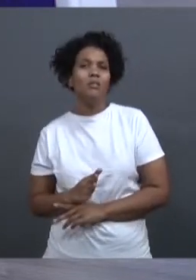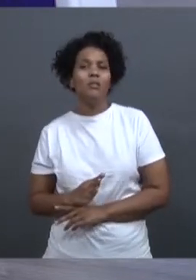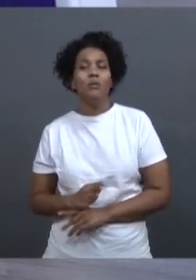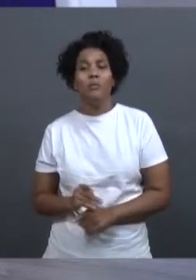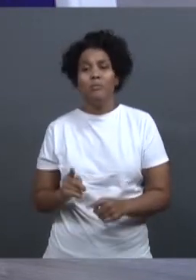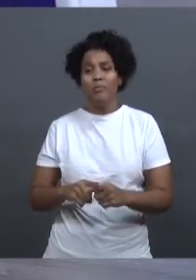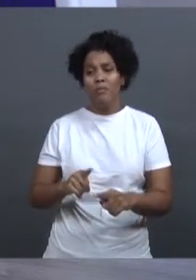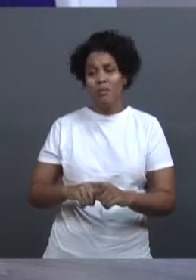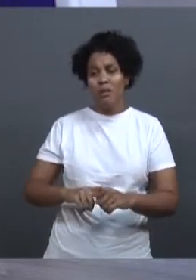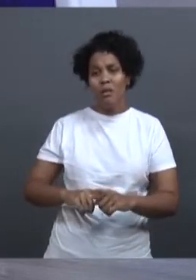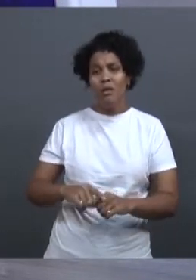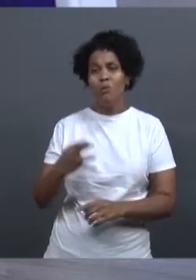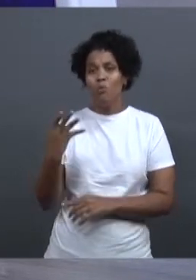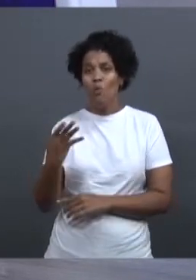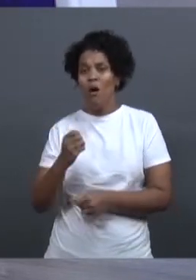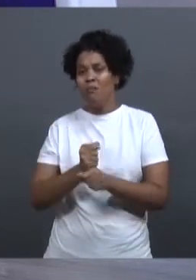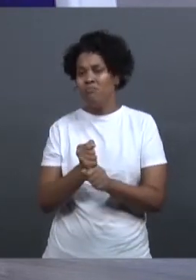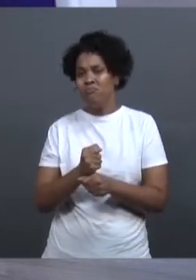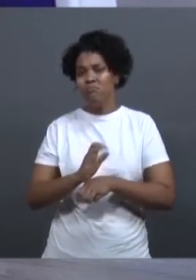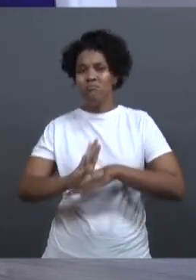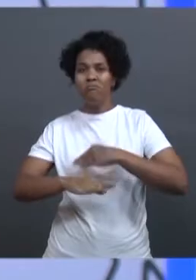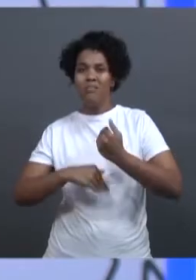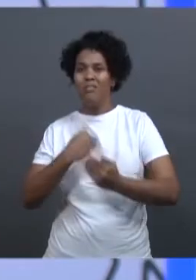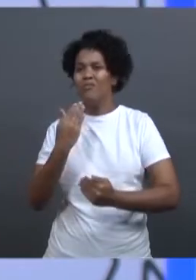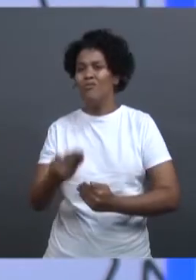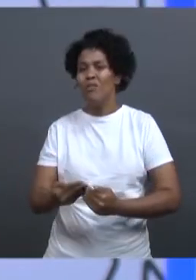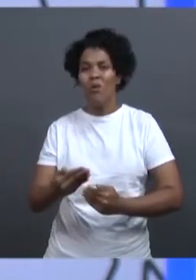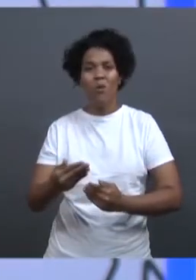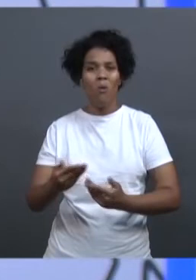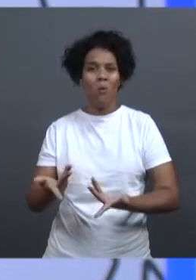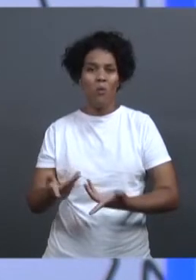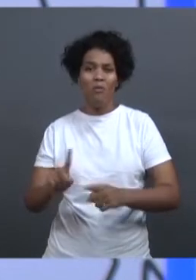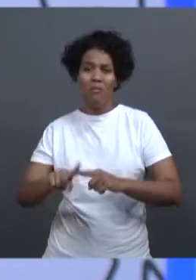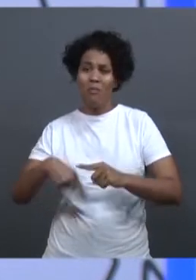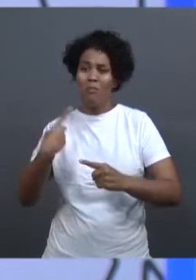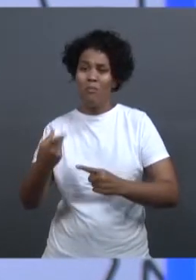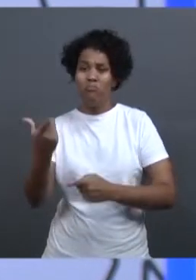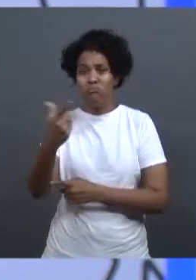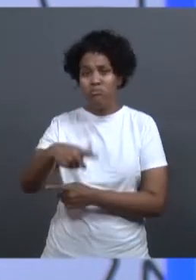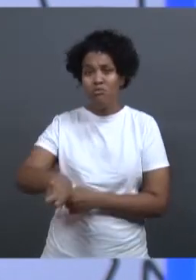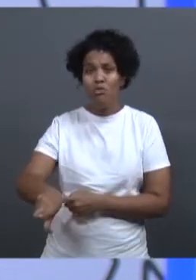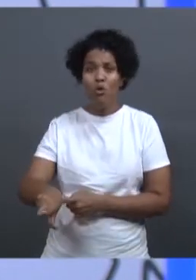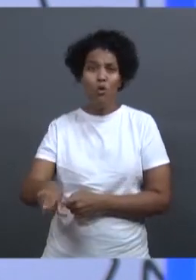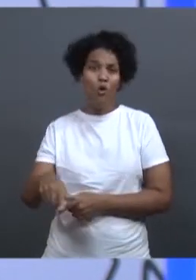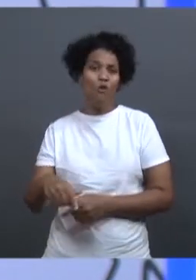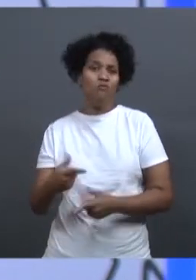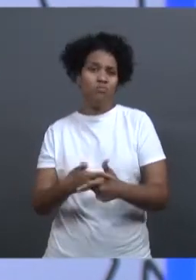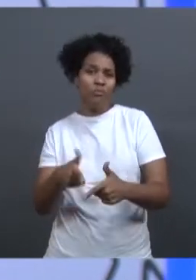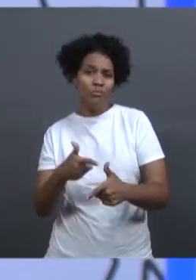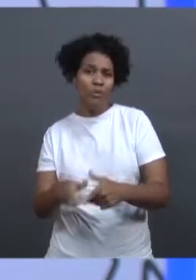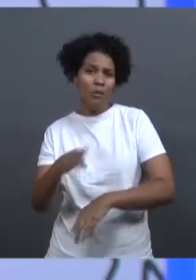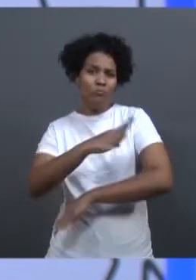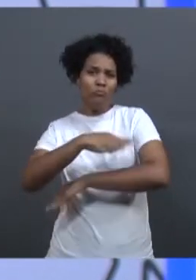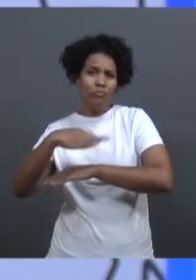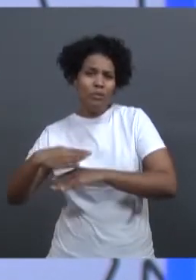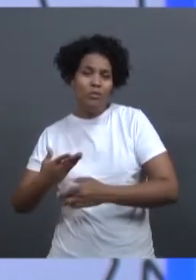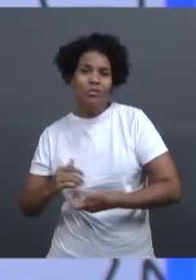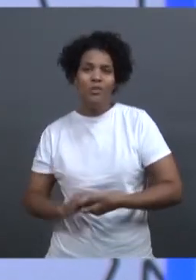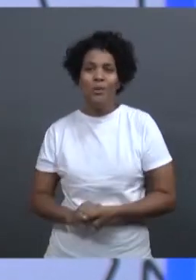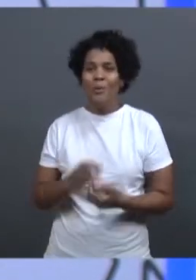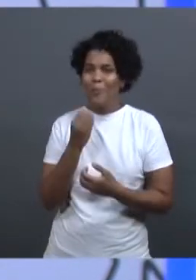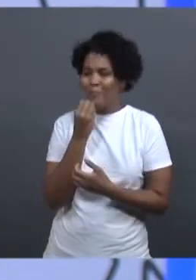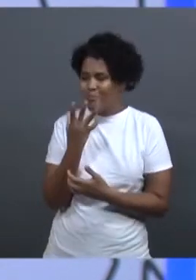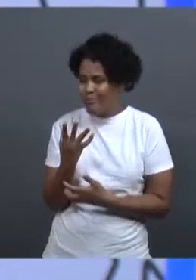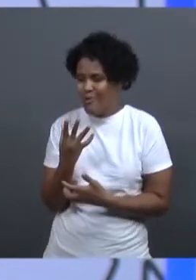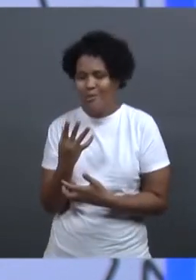ter esse ano a tragédia de Brumadinho. Eu quero agradecer a oportunidade. É uma honra estar aqui, poder aprender, poder